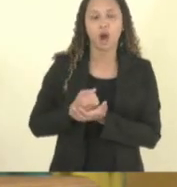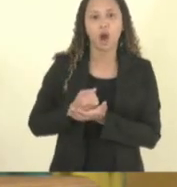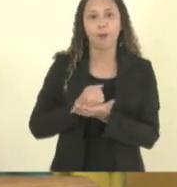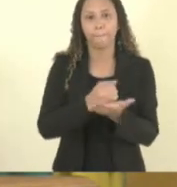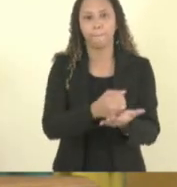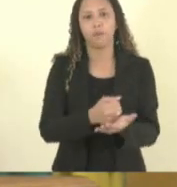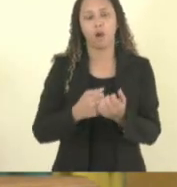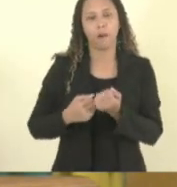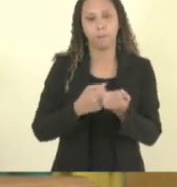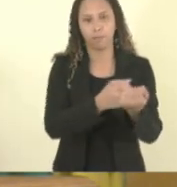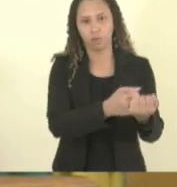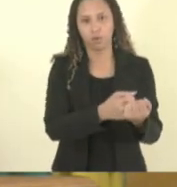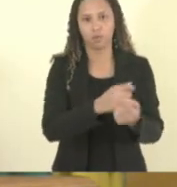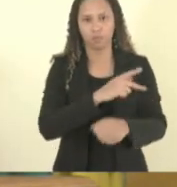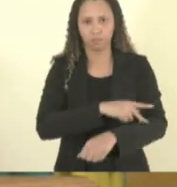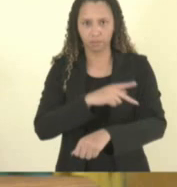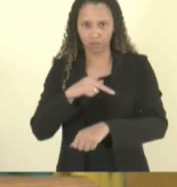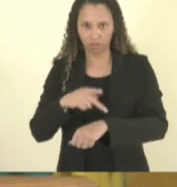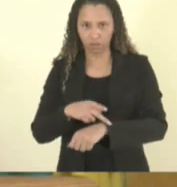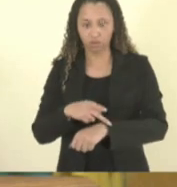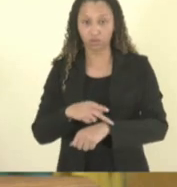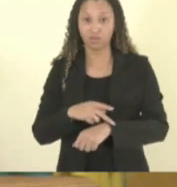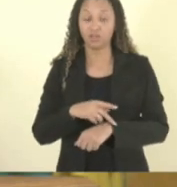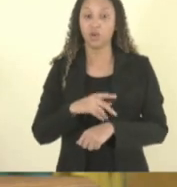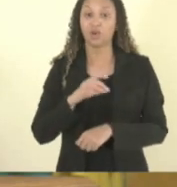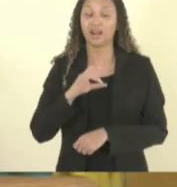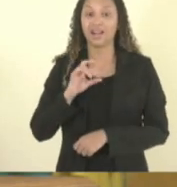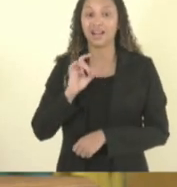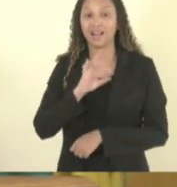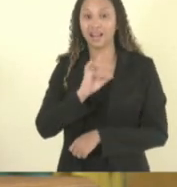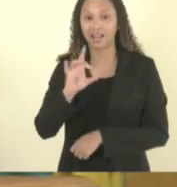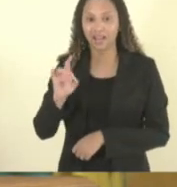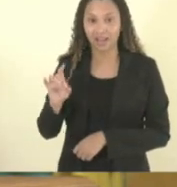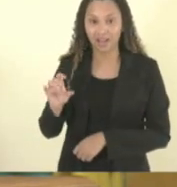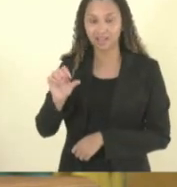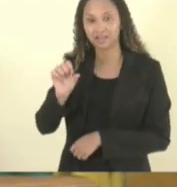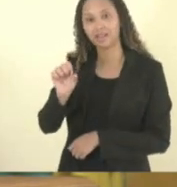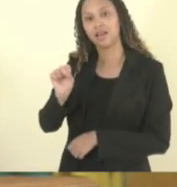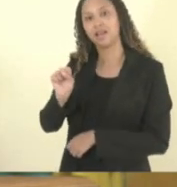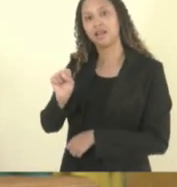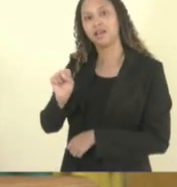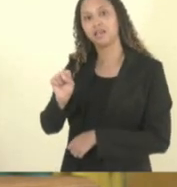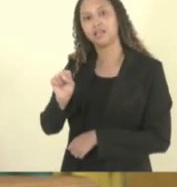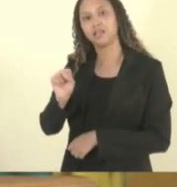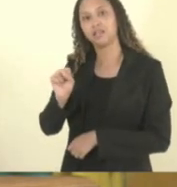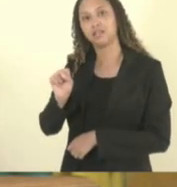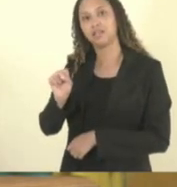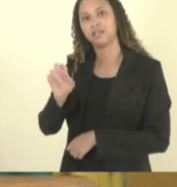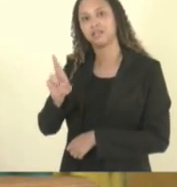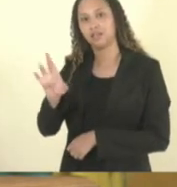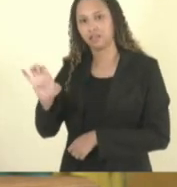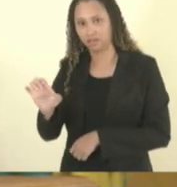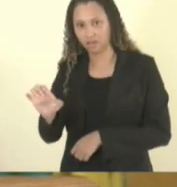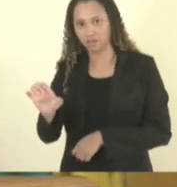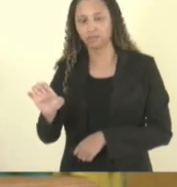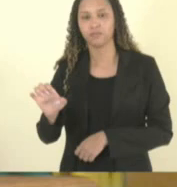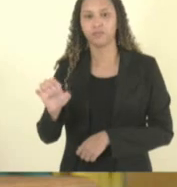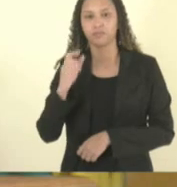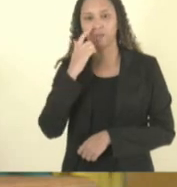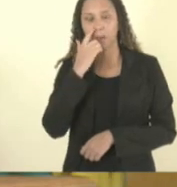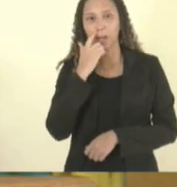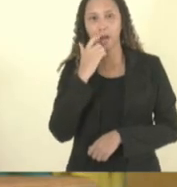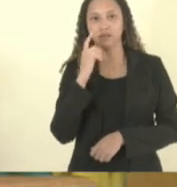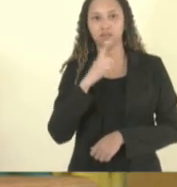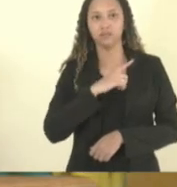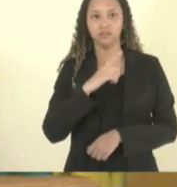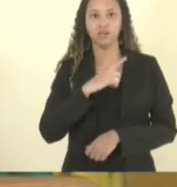cada superintendência da nossa rede tem um núcleo o nosso núcleo ele é composto